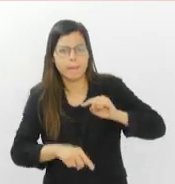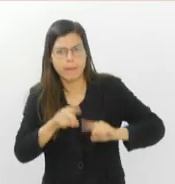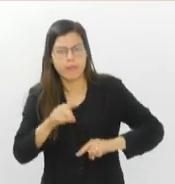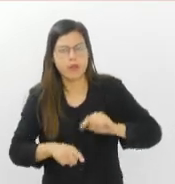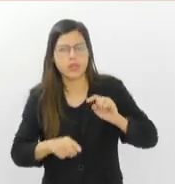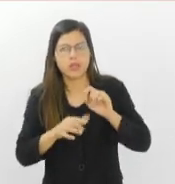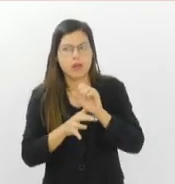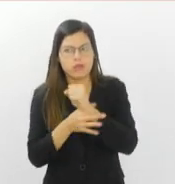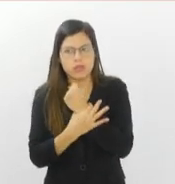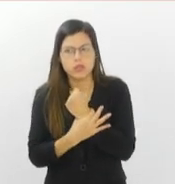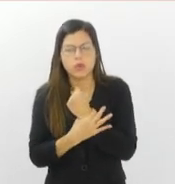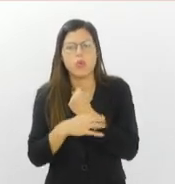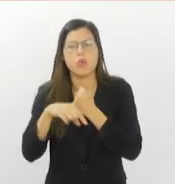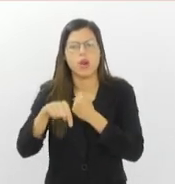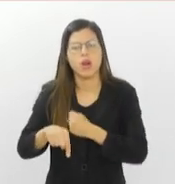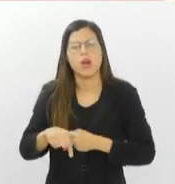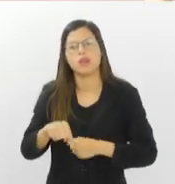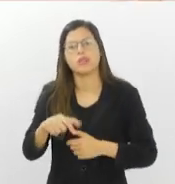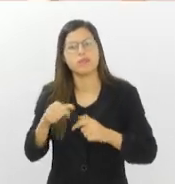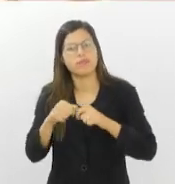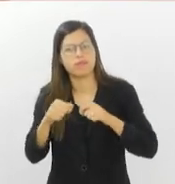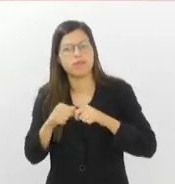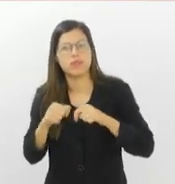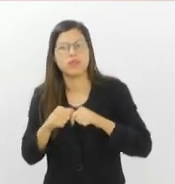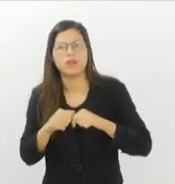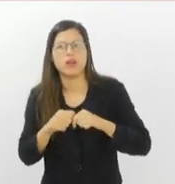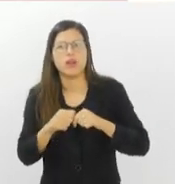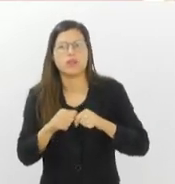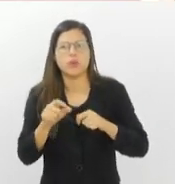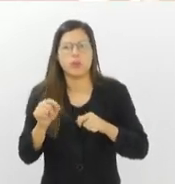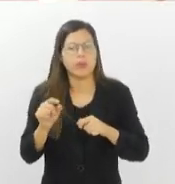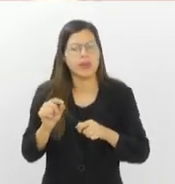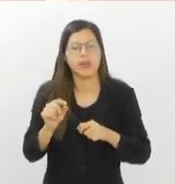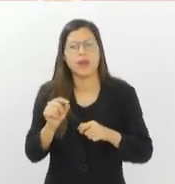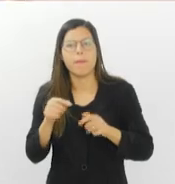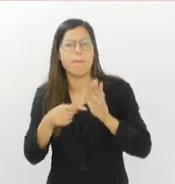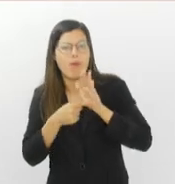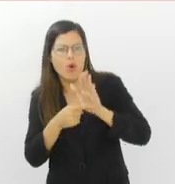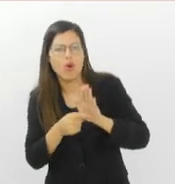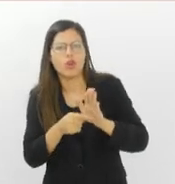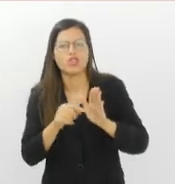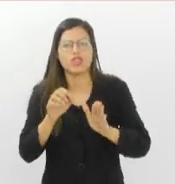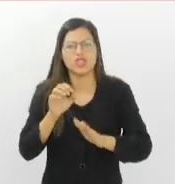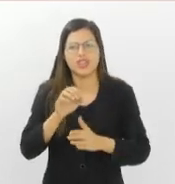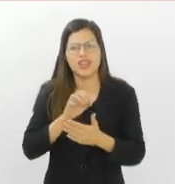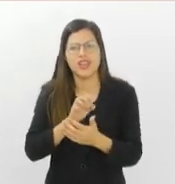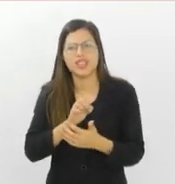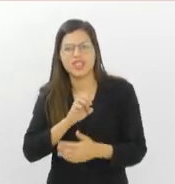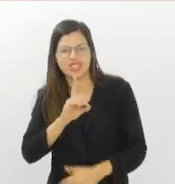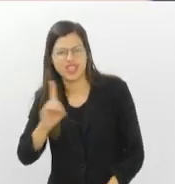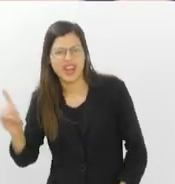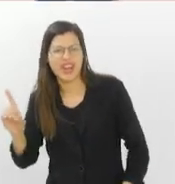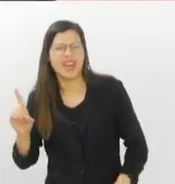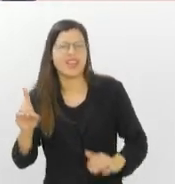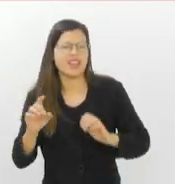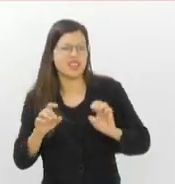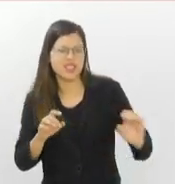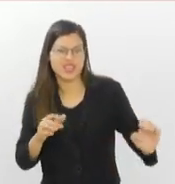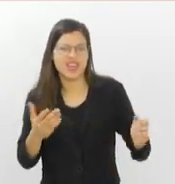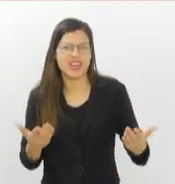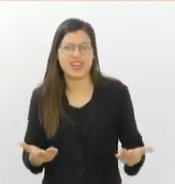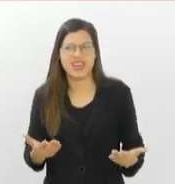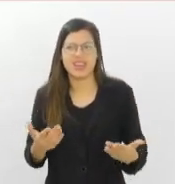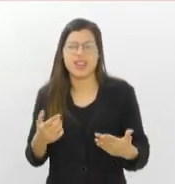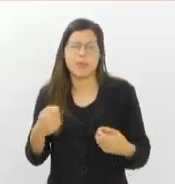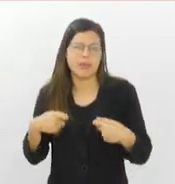no trânsito, que façam devido a sinalização quando virar à esquerda, quando virar à direita, quando parar, a bicicleta não tem seta, né? Então, gente é